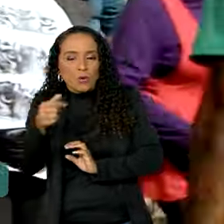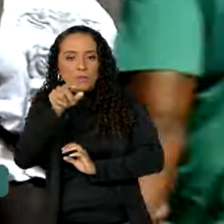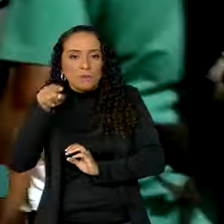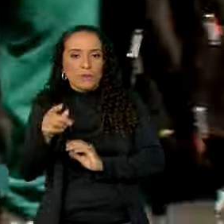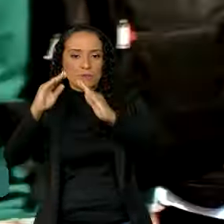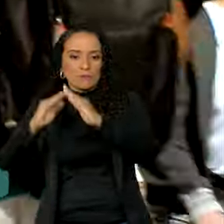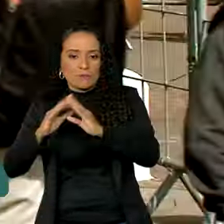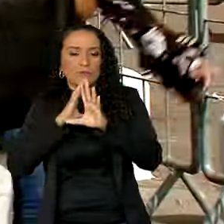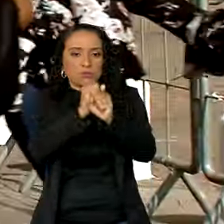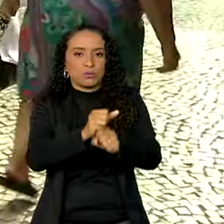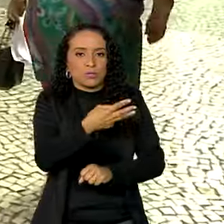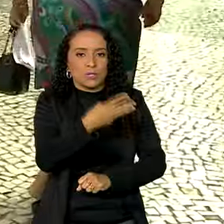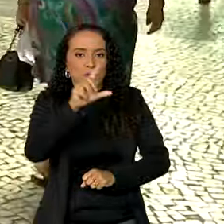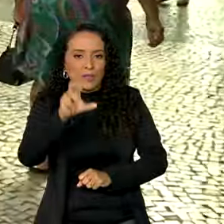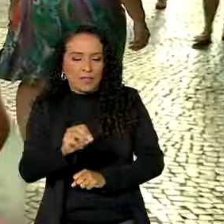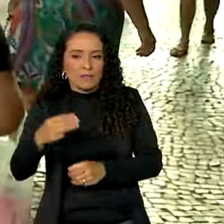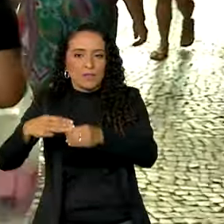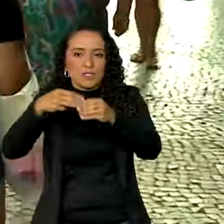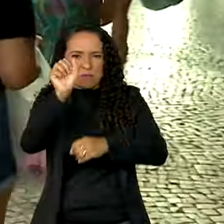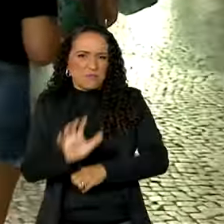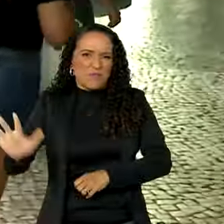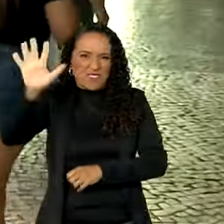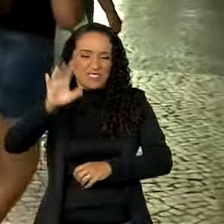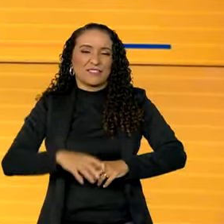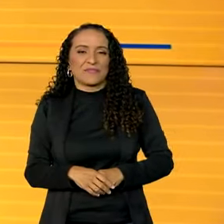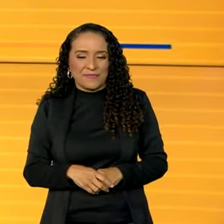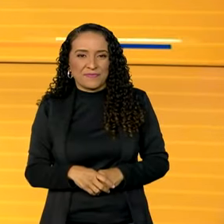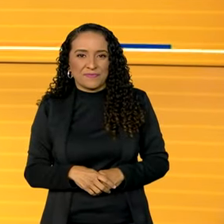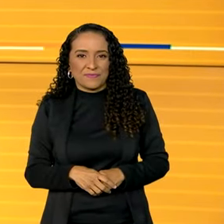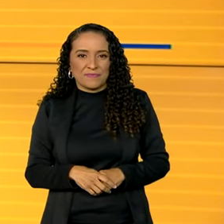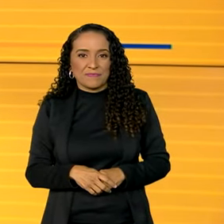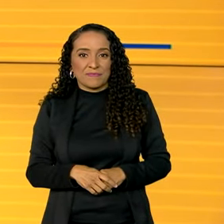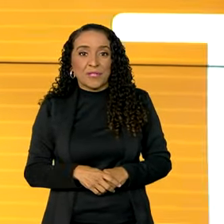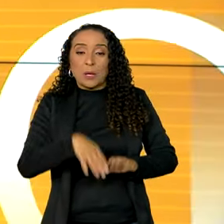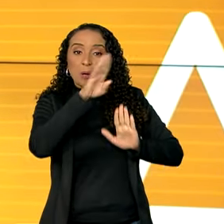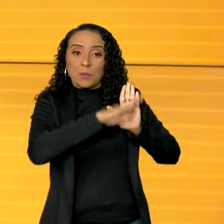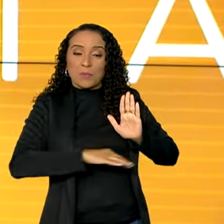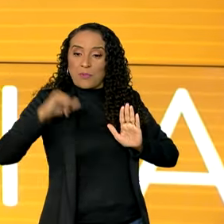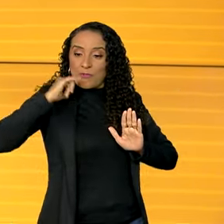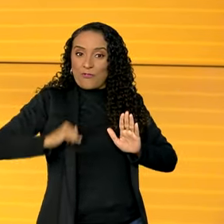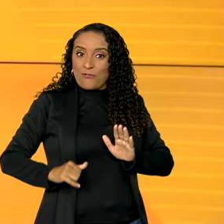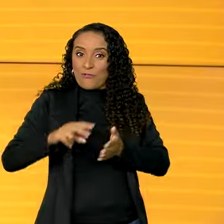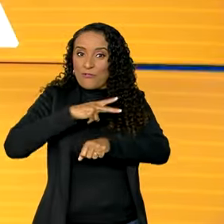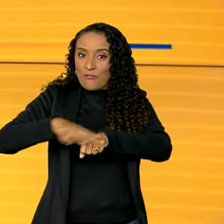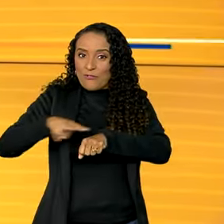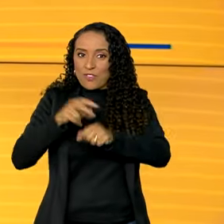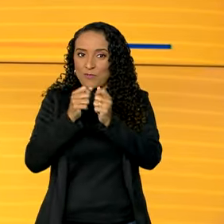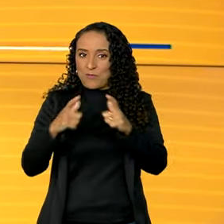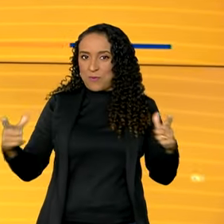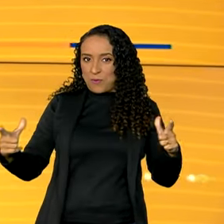em 3.500 municípios espalhados por todo o país. O programa Bolsa Verde foi